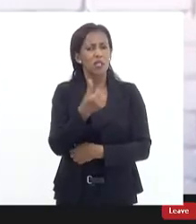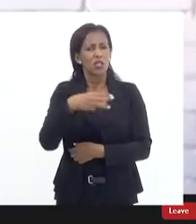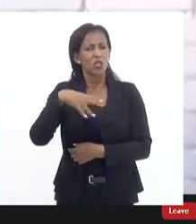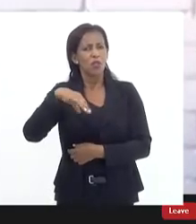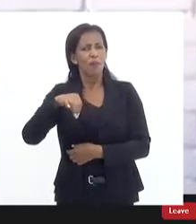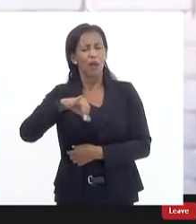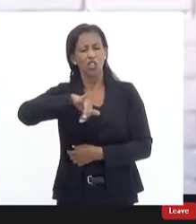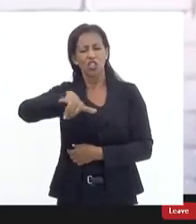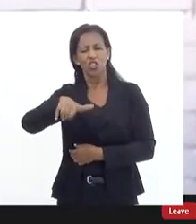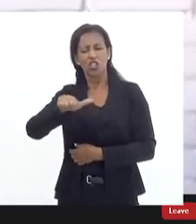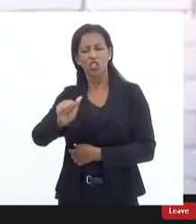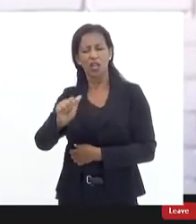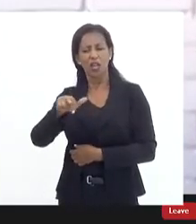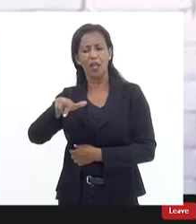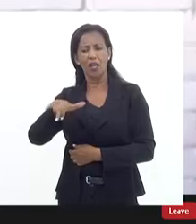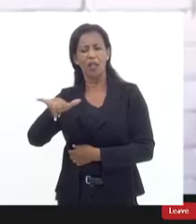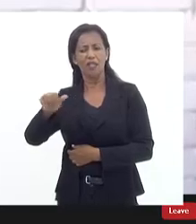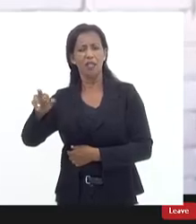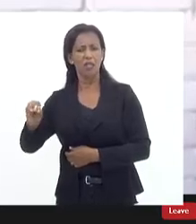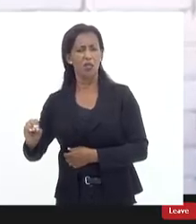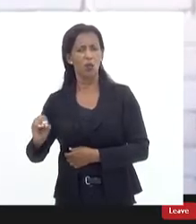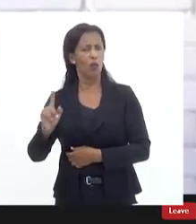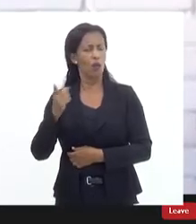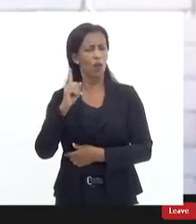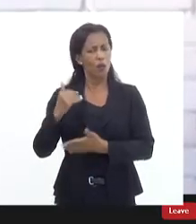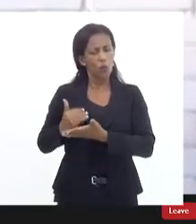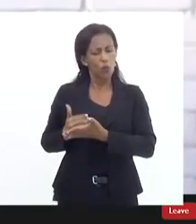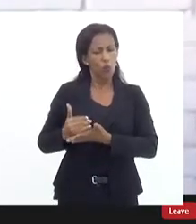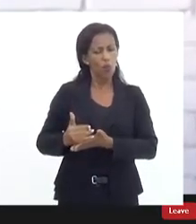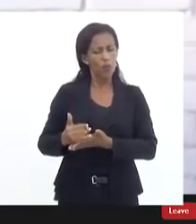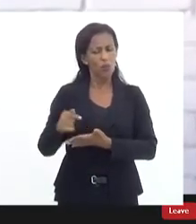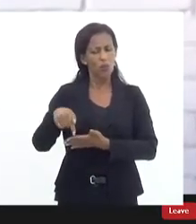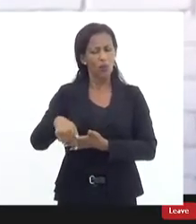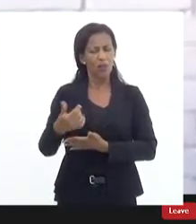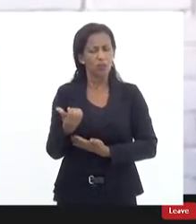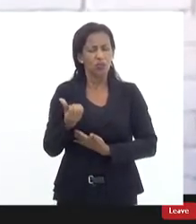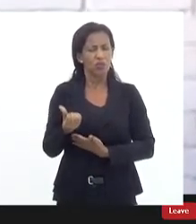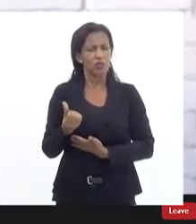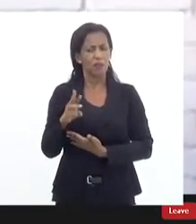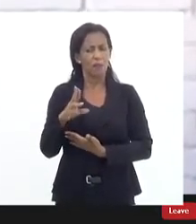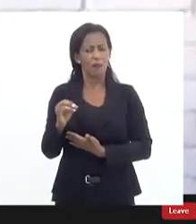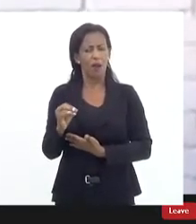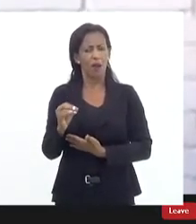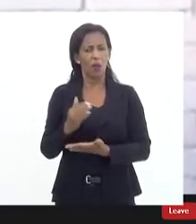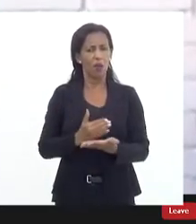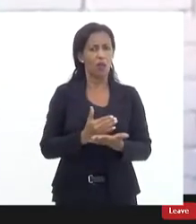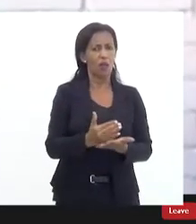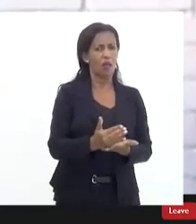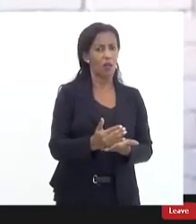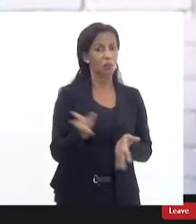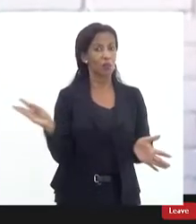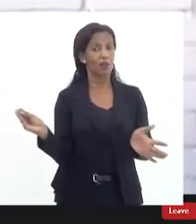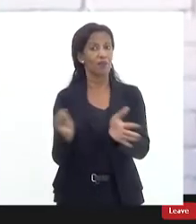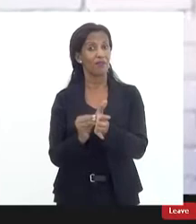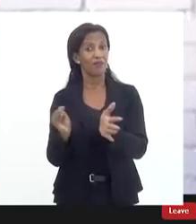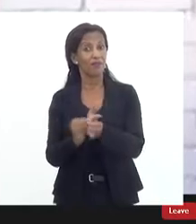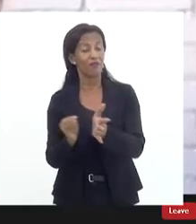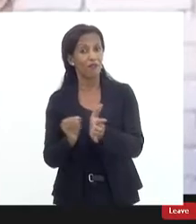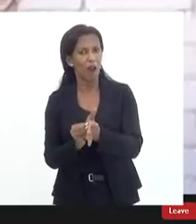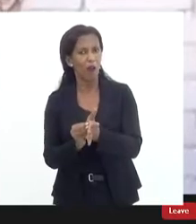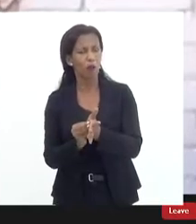em linhas gerais ela não começou apenas ali no dia 6 de maio ela começou na ausência nas